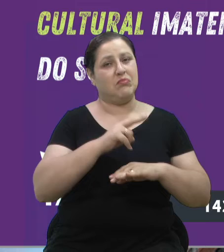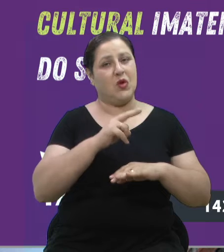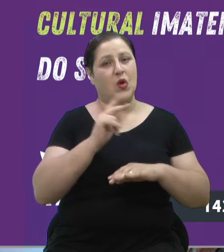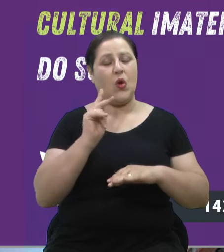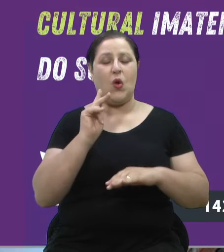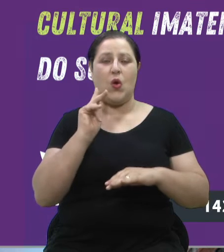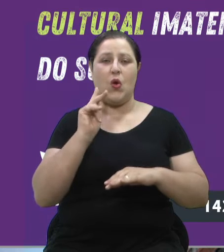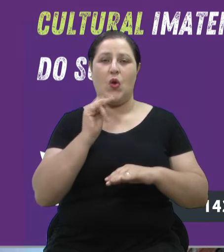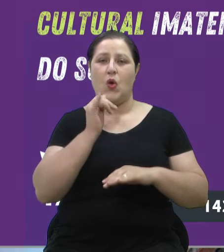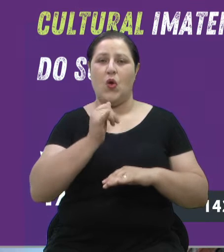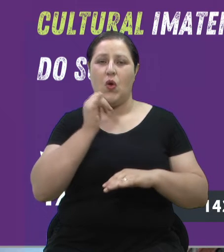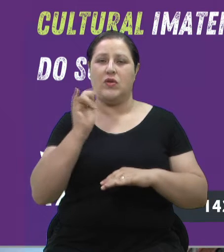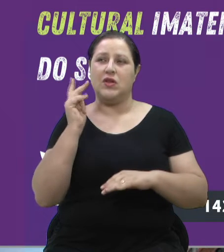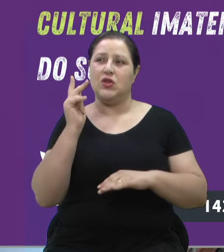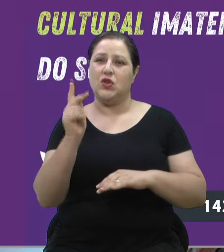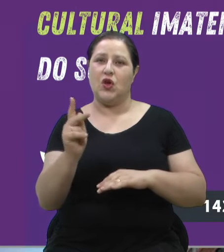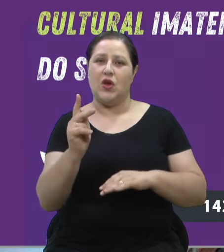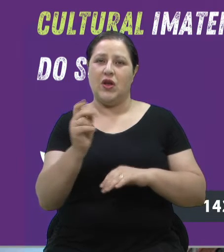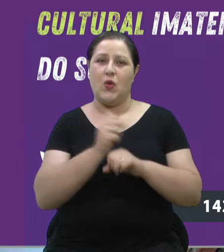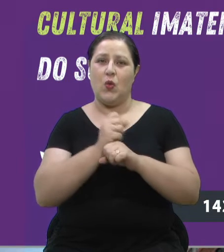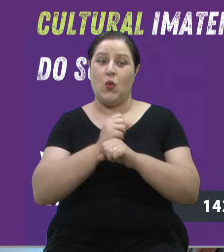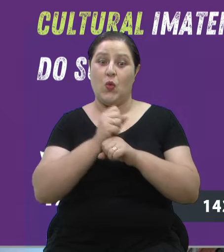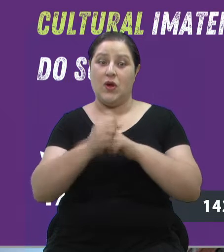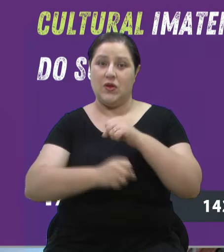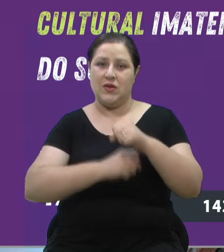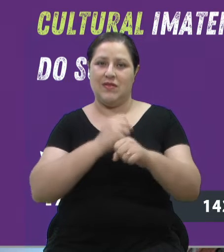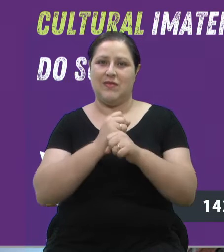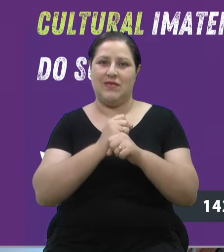do ano? Seu à parte, vereador Marcon.